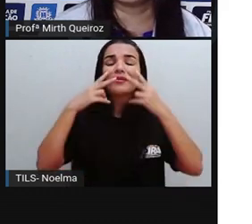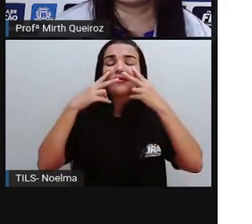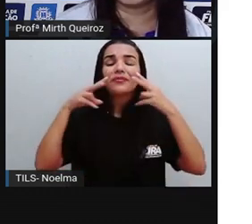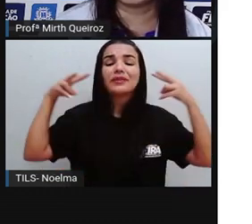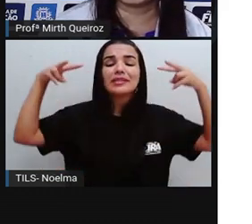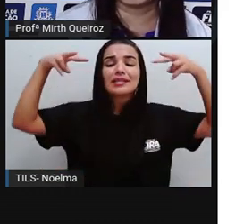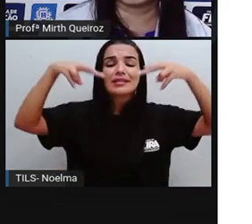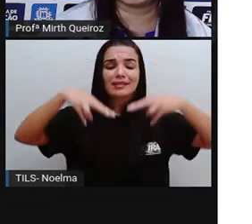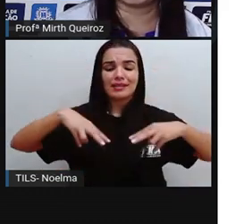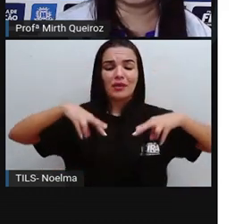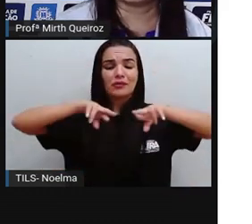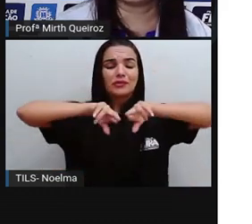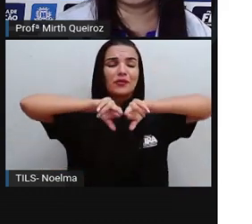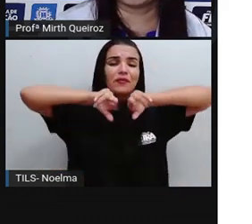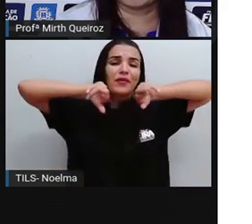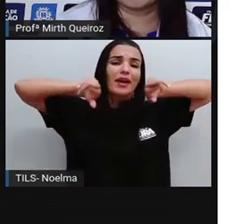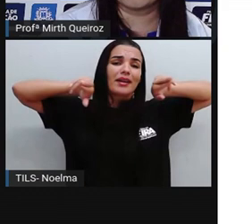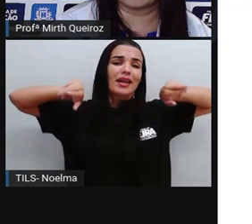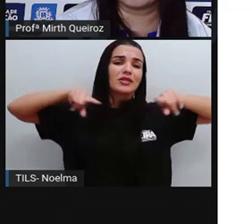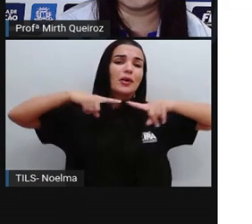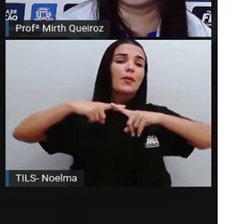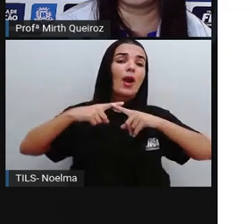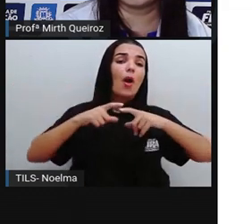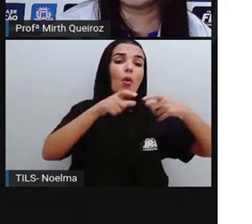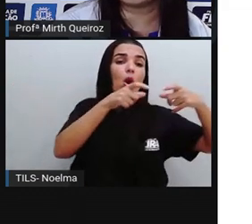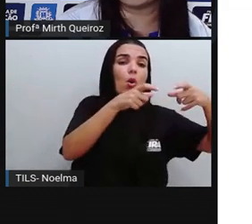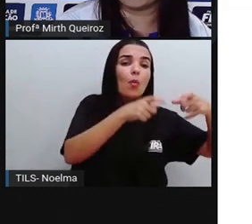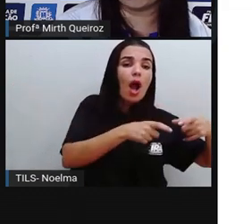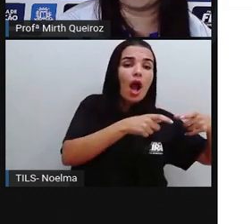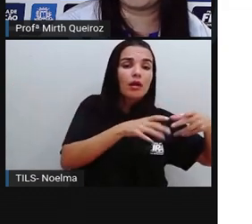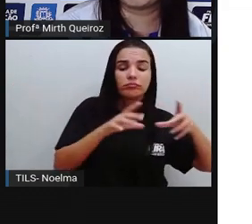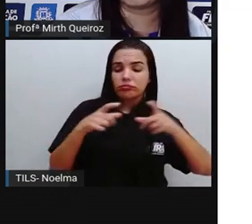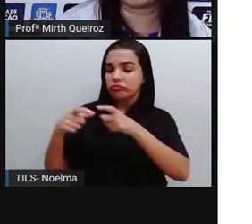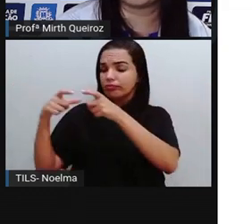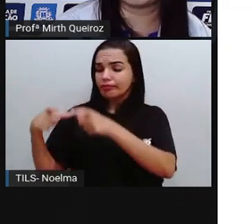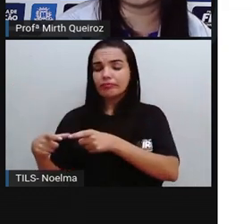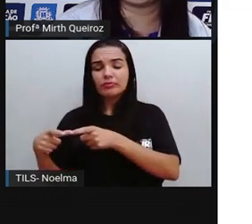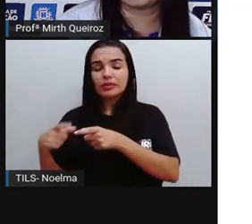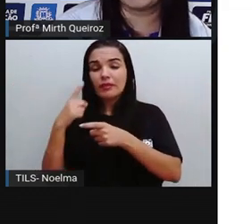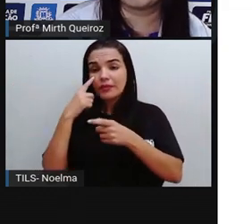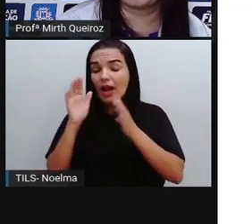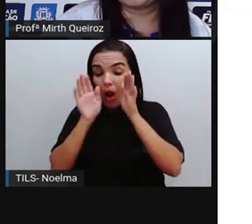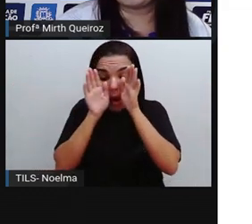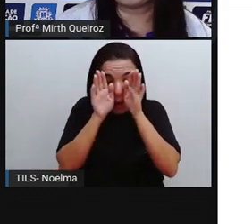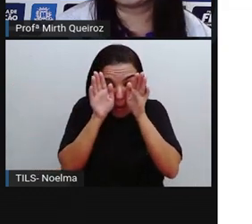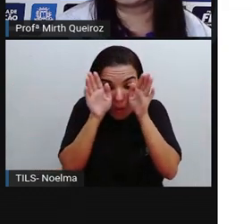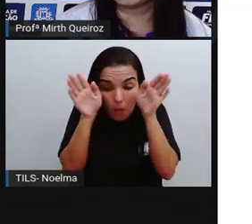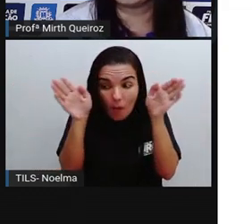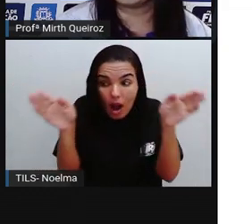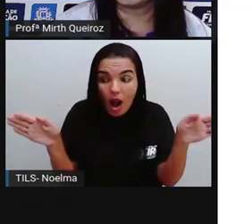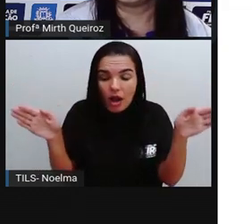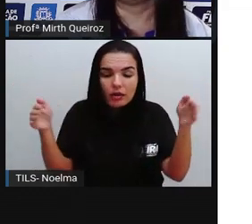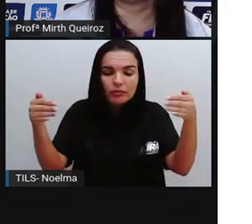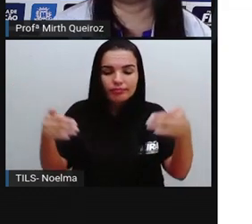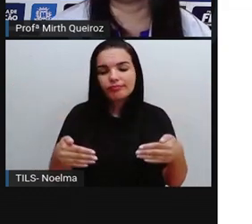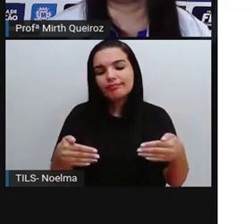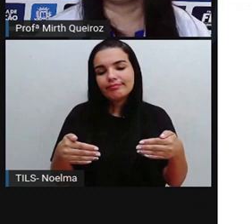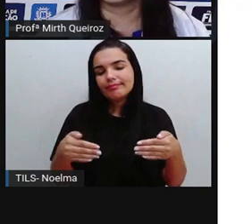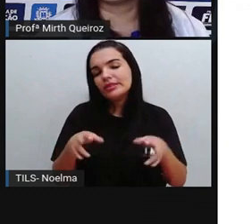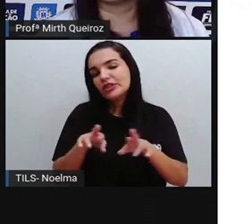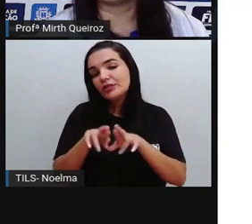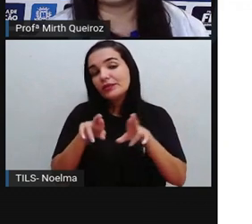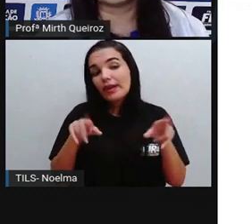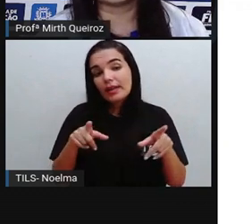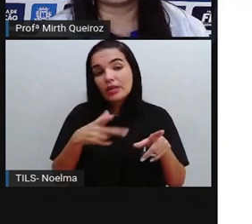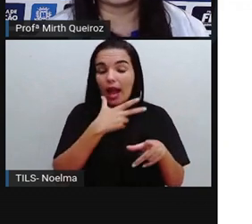Porque diante aí do local, né? Do ângulo visto pela mulher é a letra U. E diante